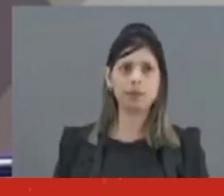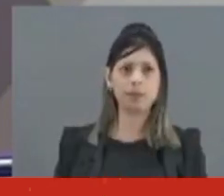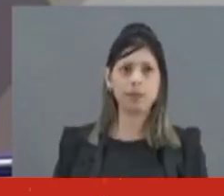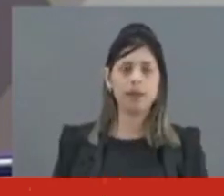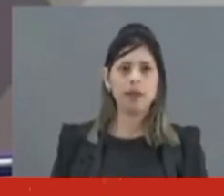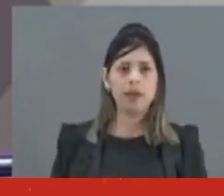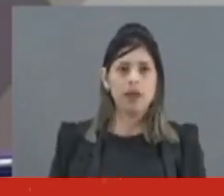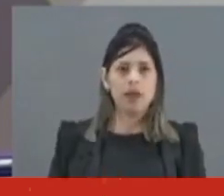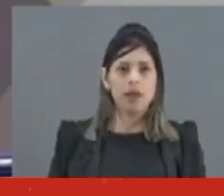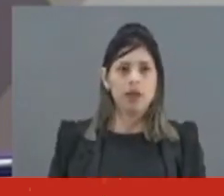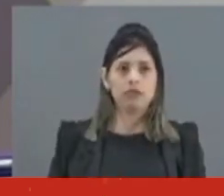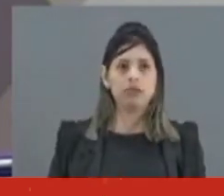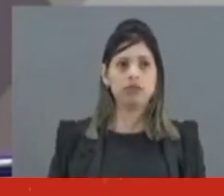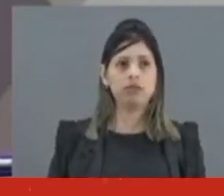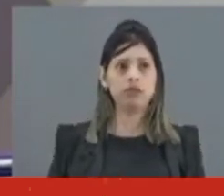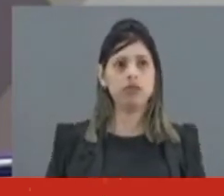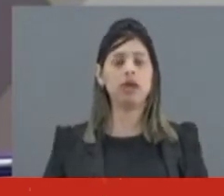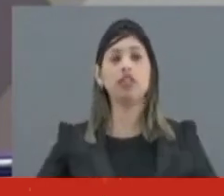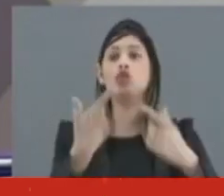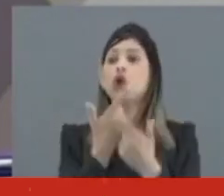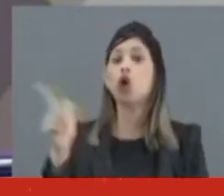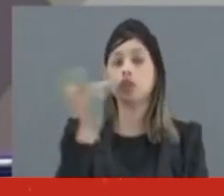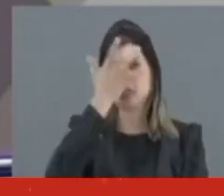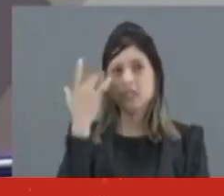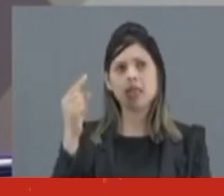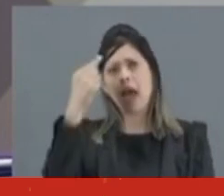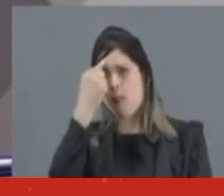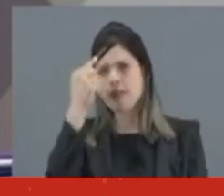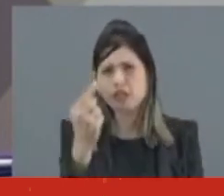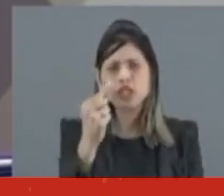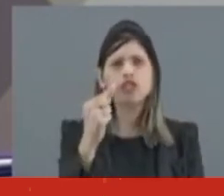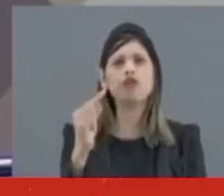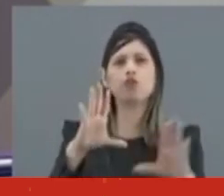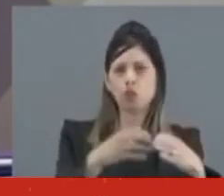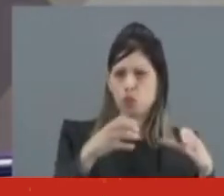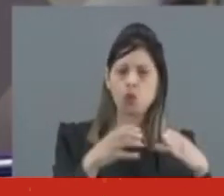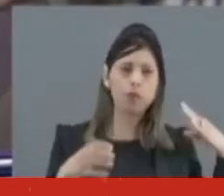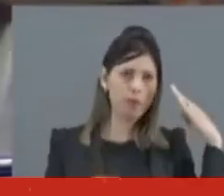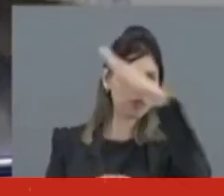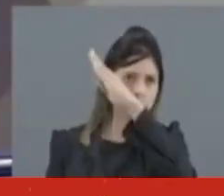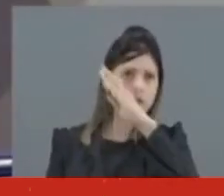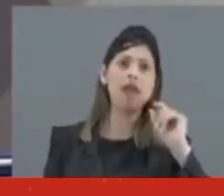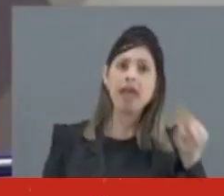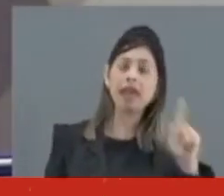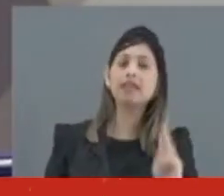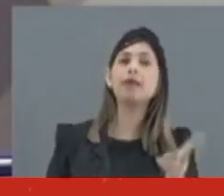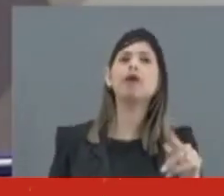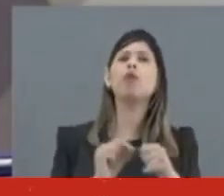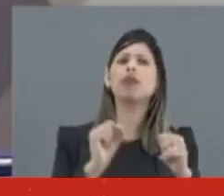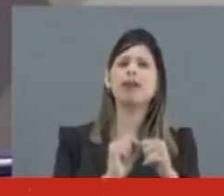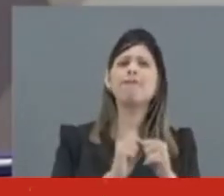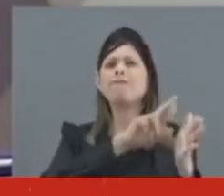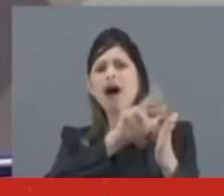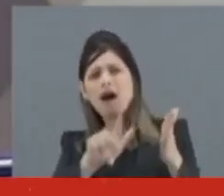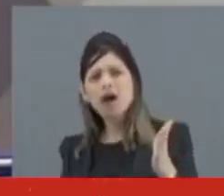e de outro qualquer um que discordasse minimamente das ideias bolsonaristas. Obrigada, querida. Bolsonaro também descredibilizou por